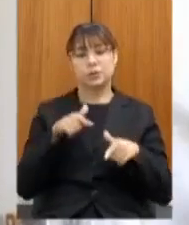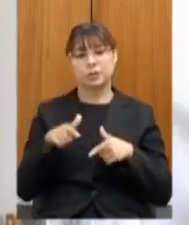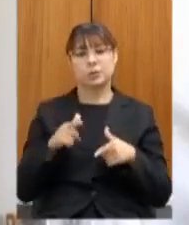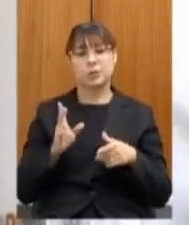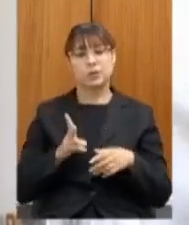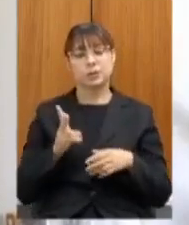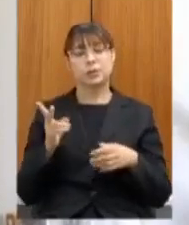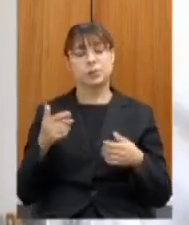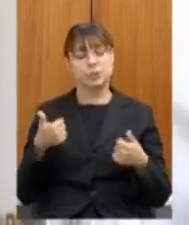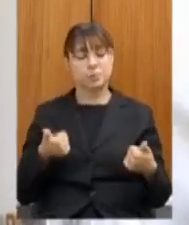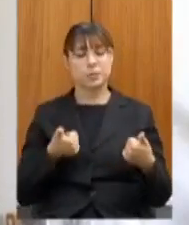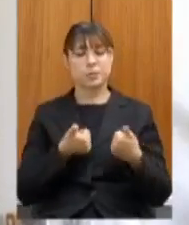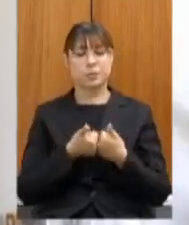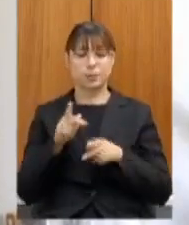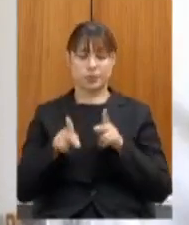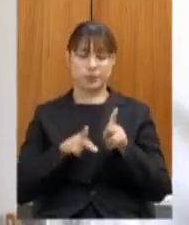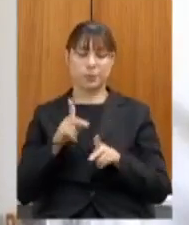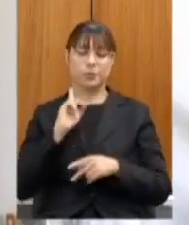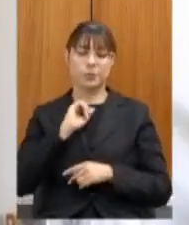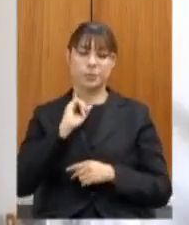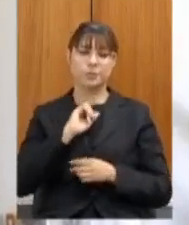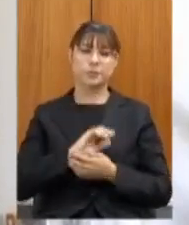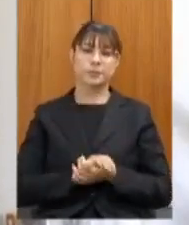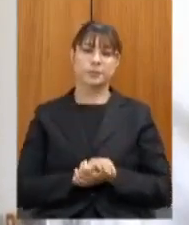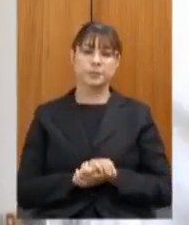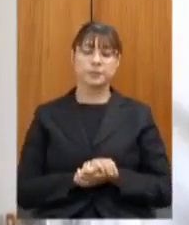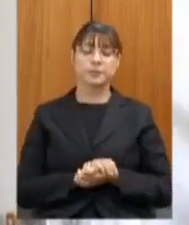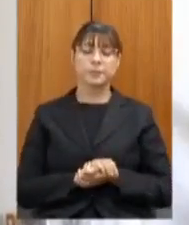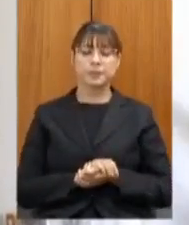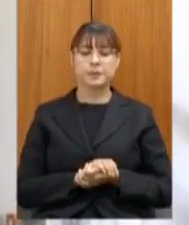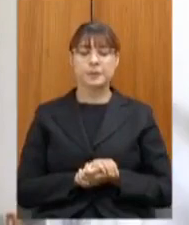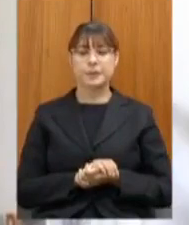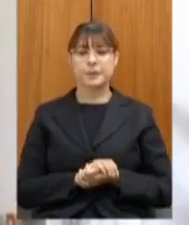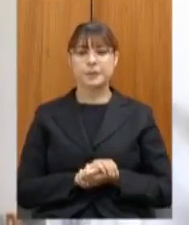próximo à população menina eu queria